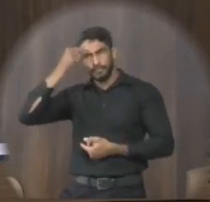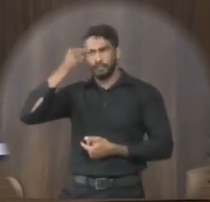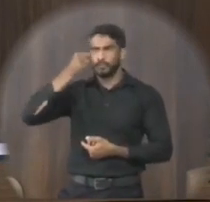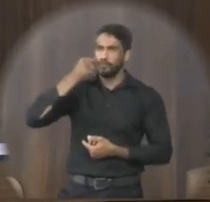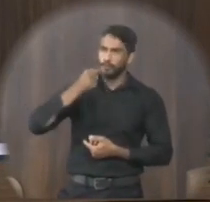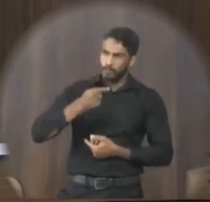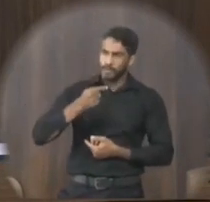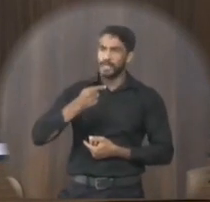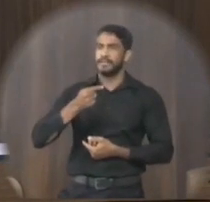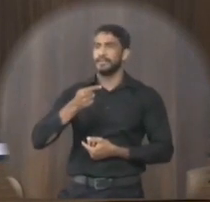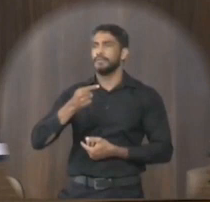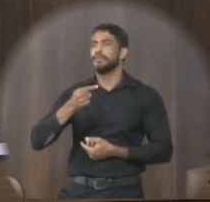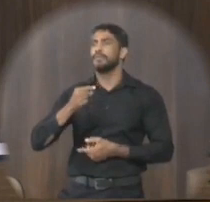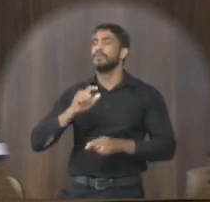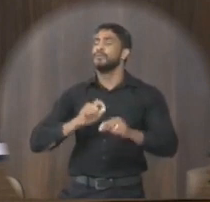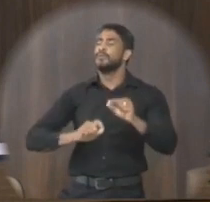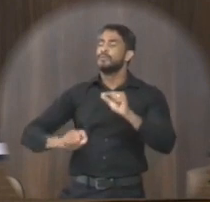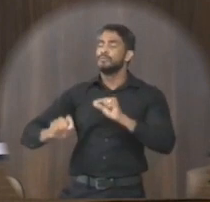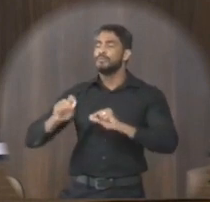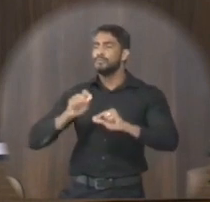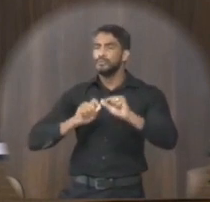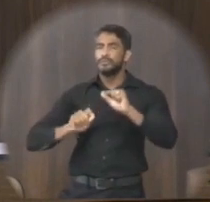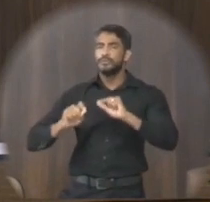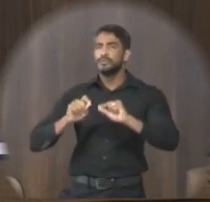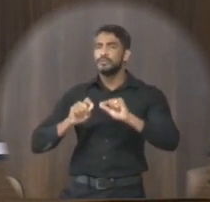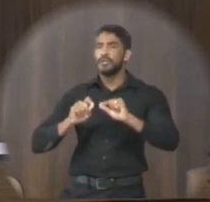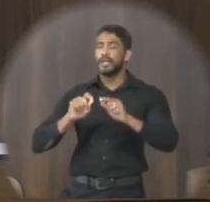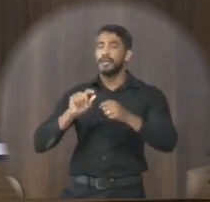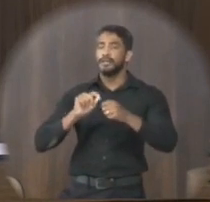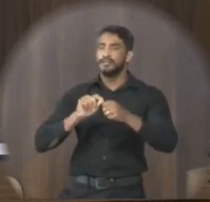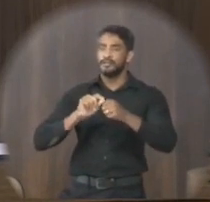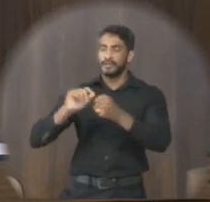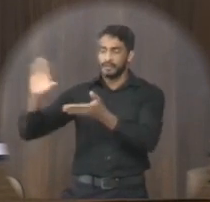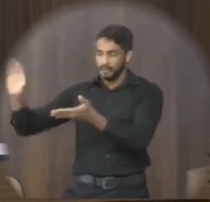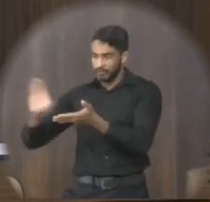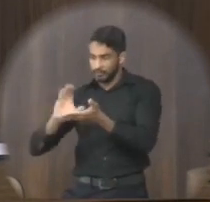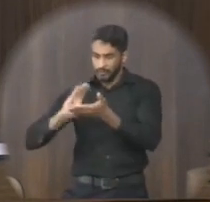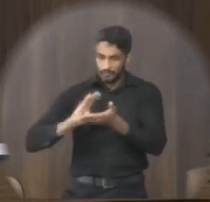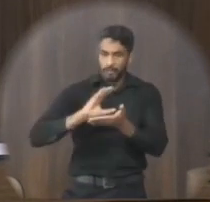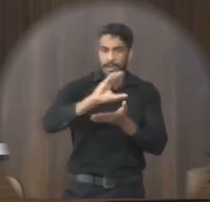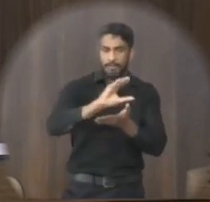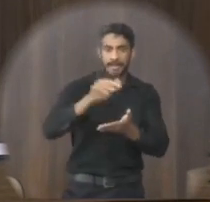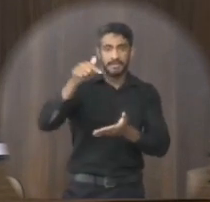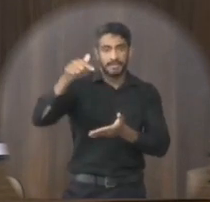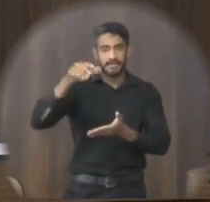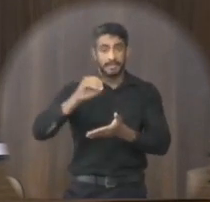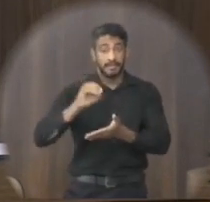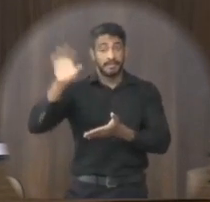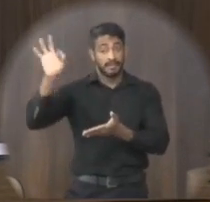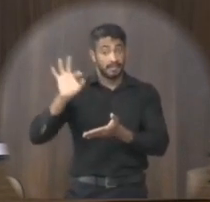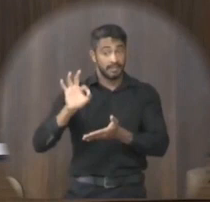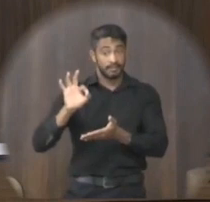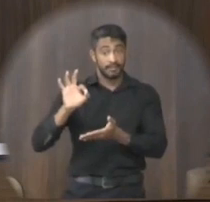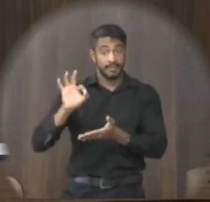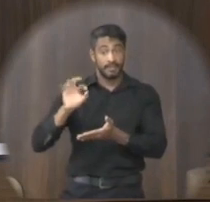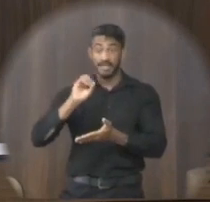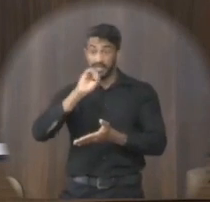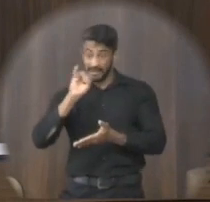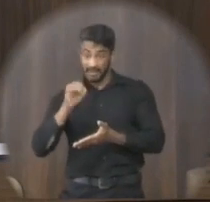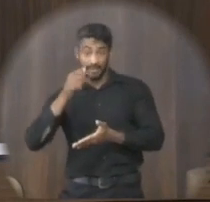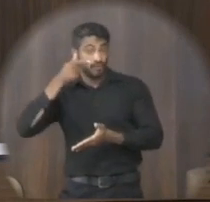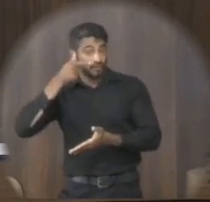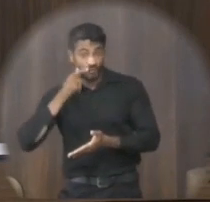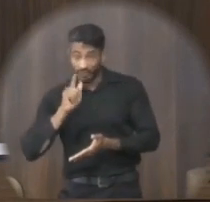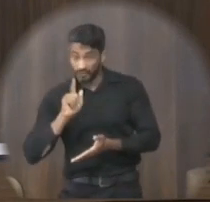de atingir de fazer o repasse 70% ele tem que atingir esse índice se ele não